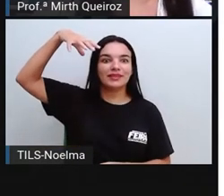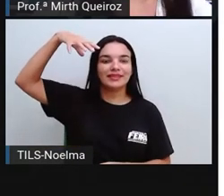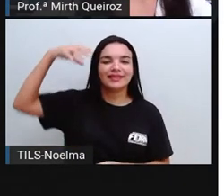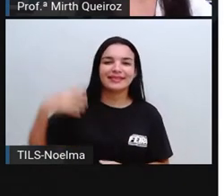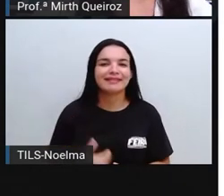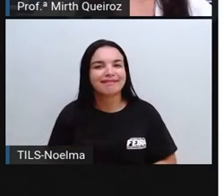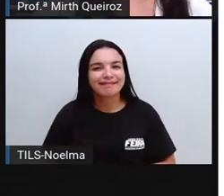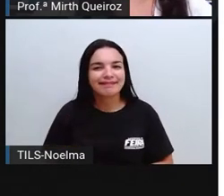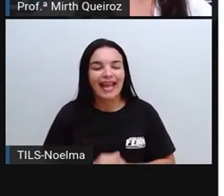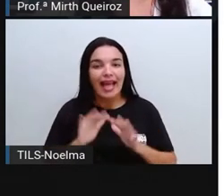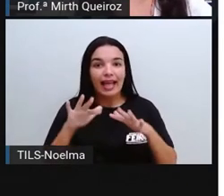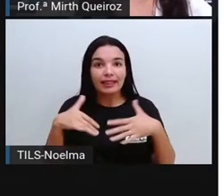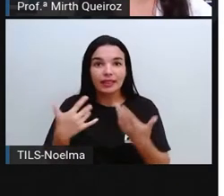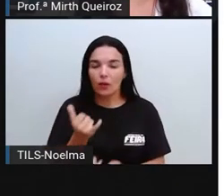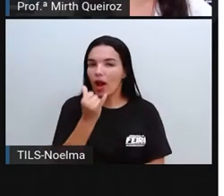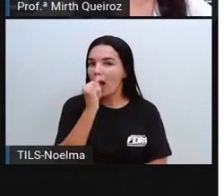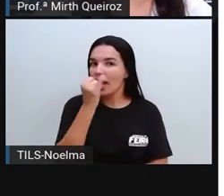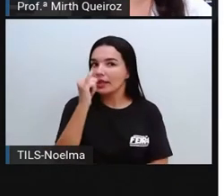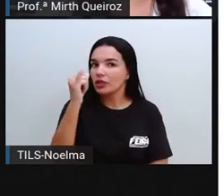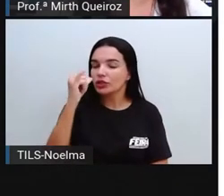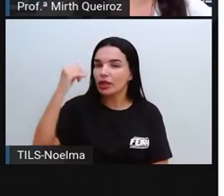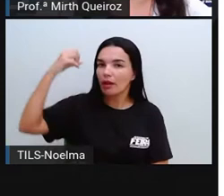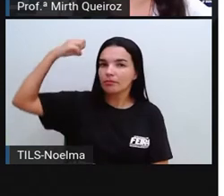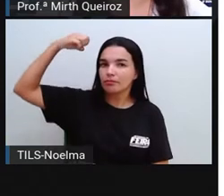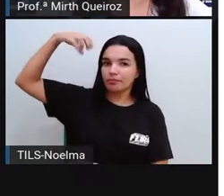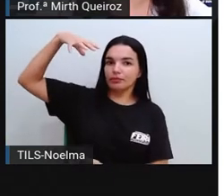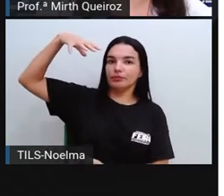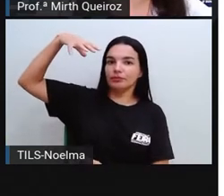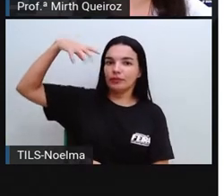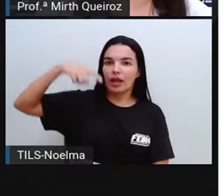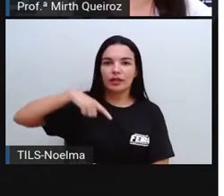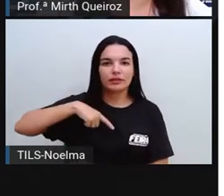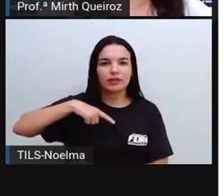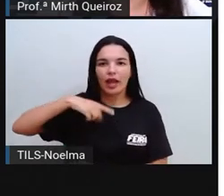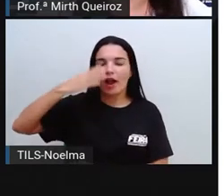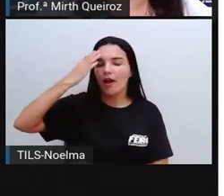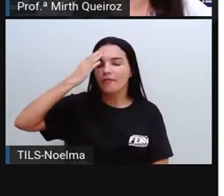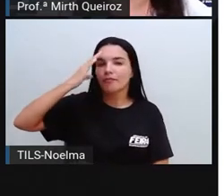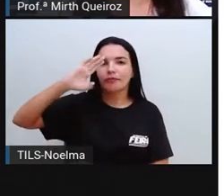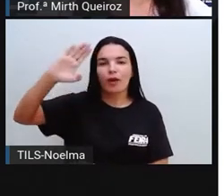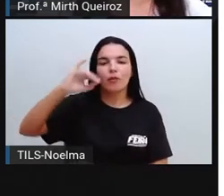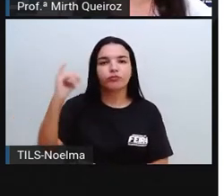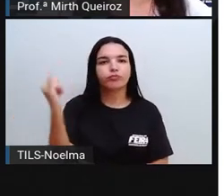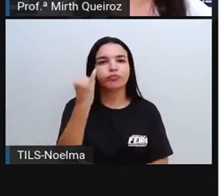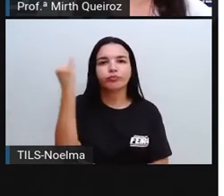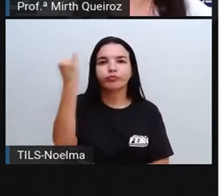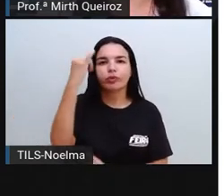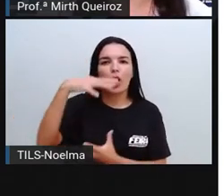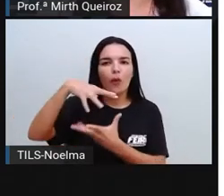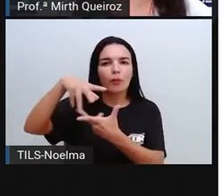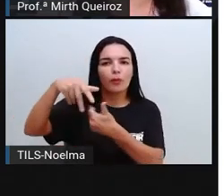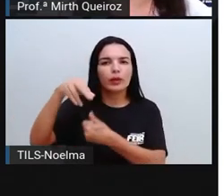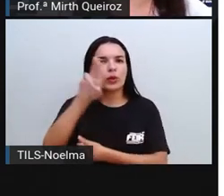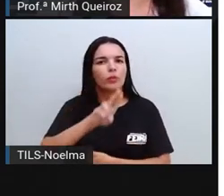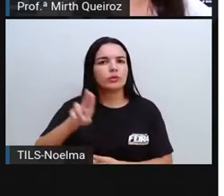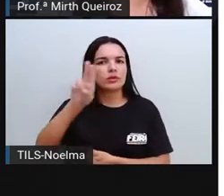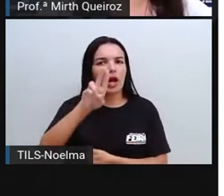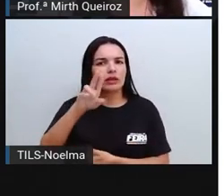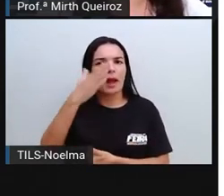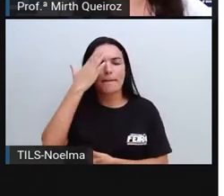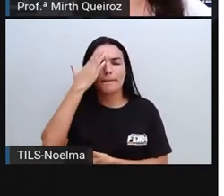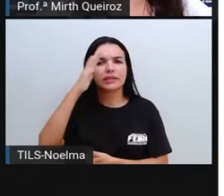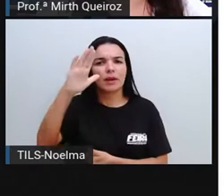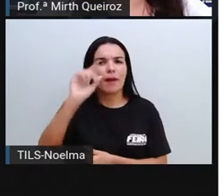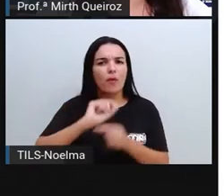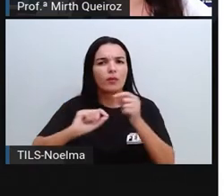A energia elétrica é uma das formas de energia mais utilizadas do mundo. Ela é a principal fonte de luz,